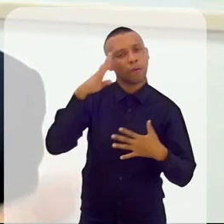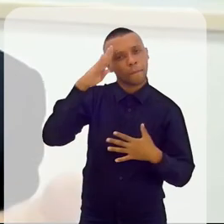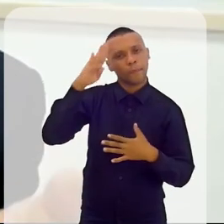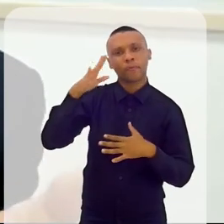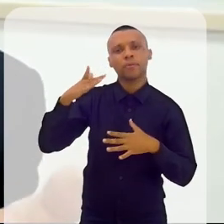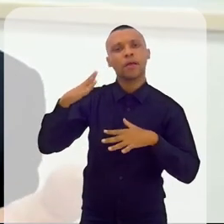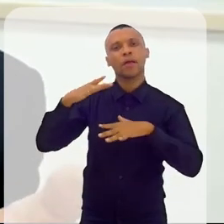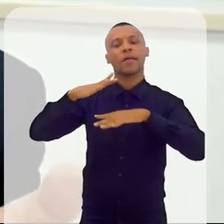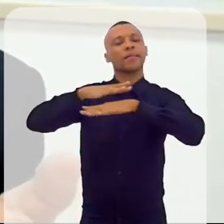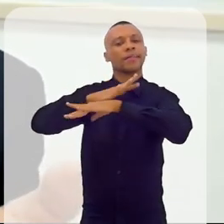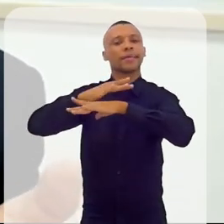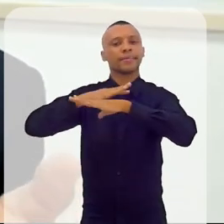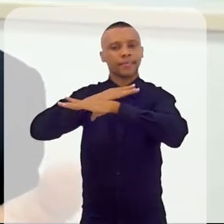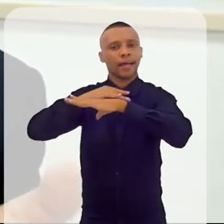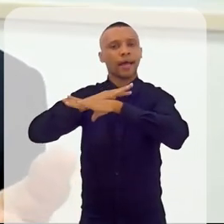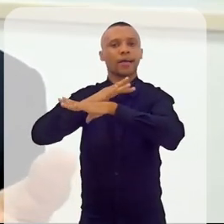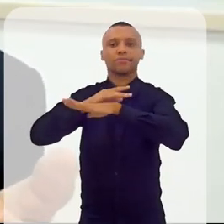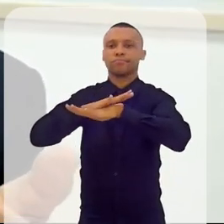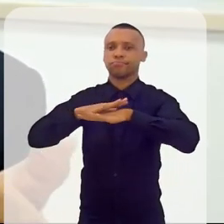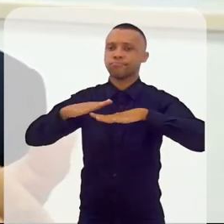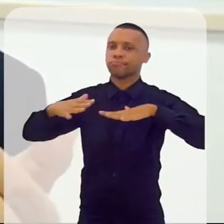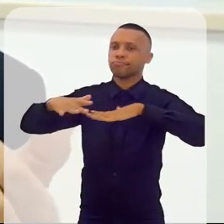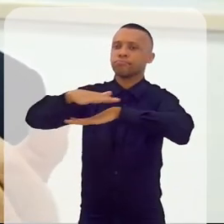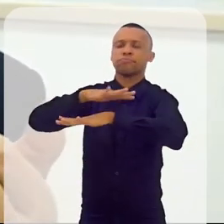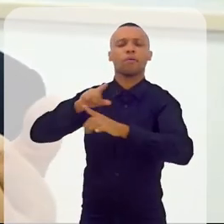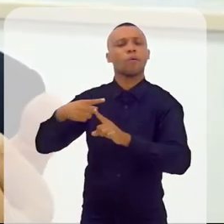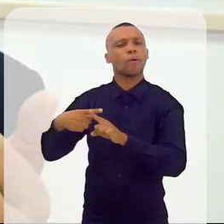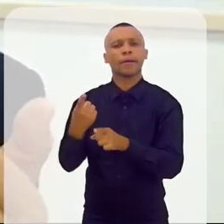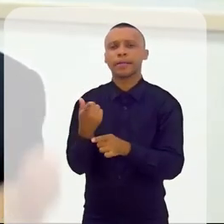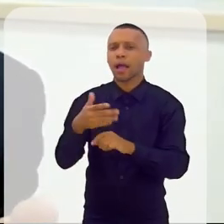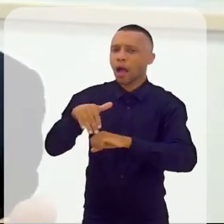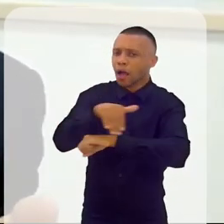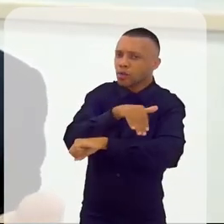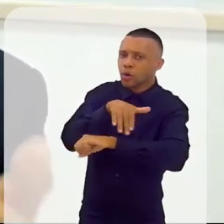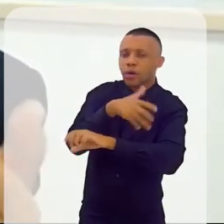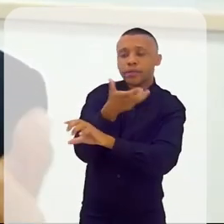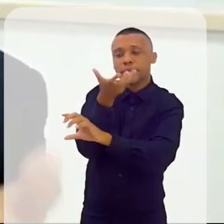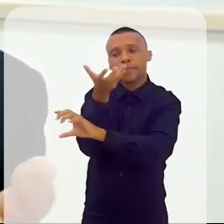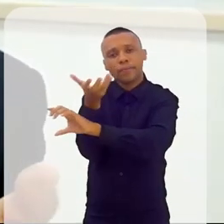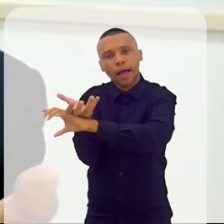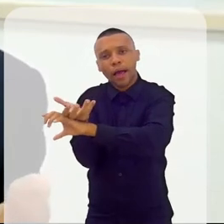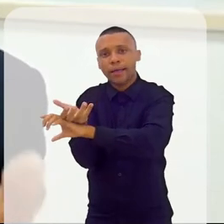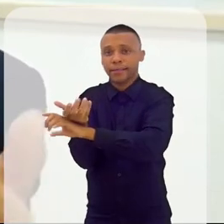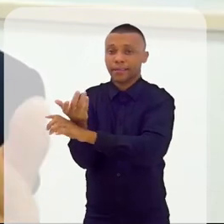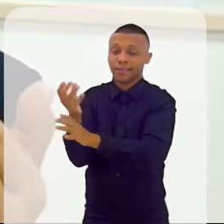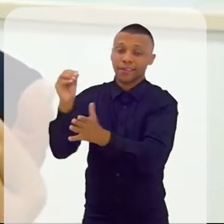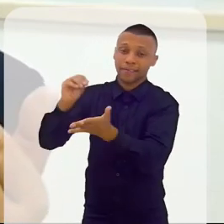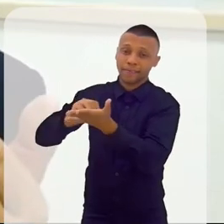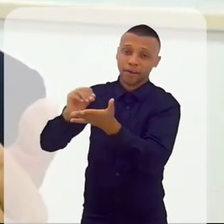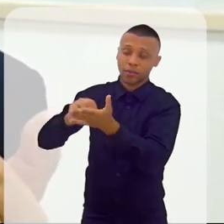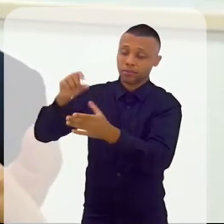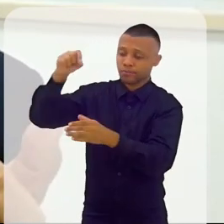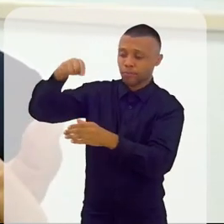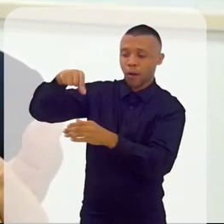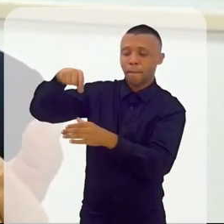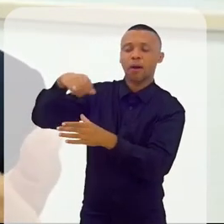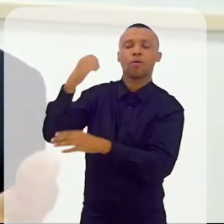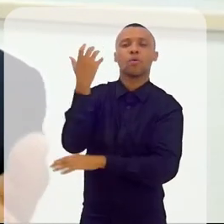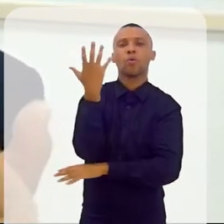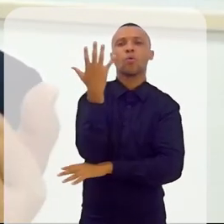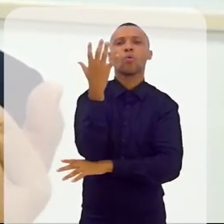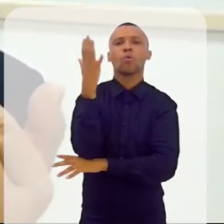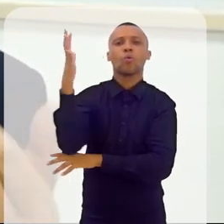na área urbana, por que as ruas, as praças, não são arborizadas?